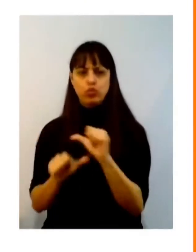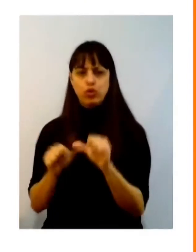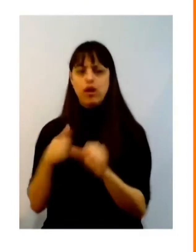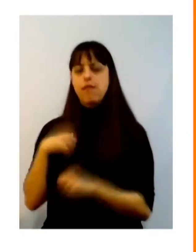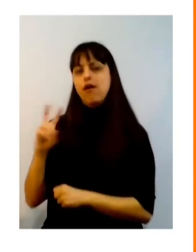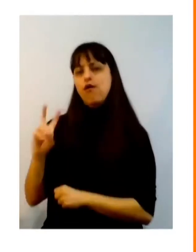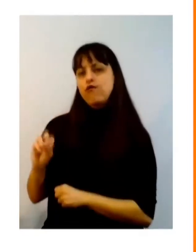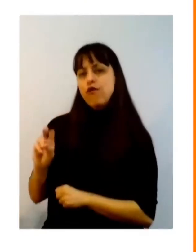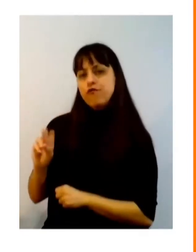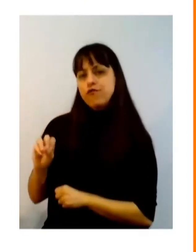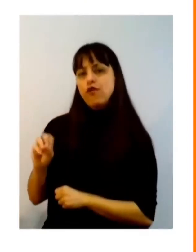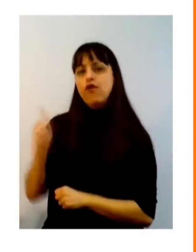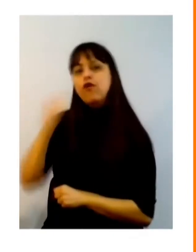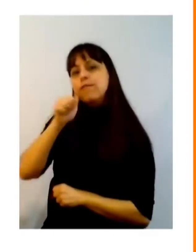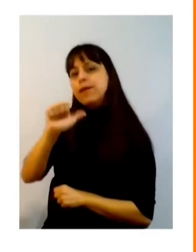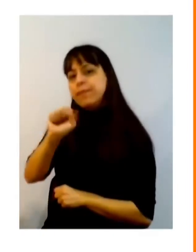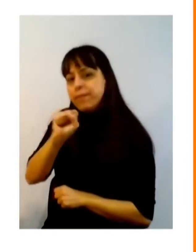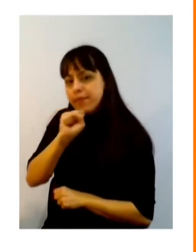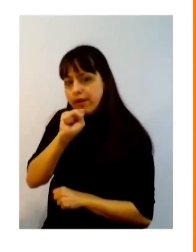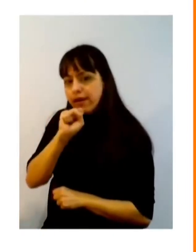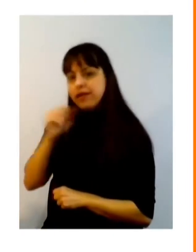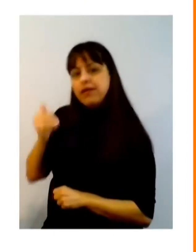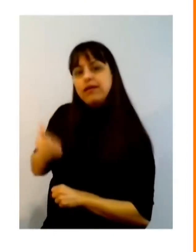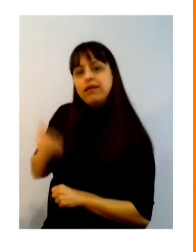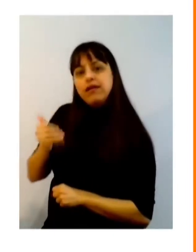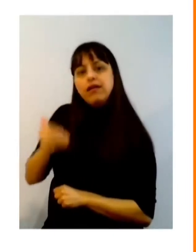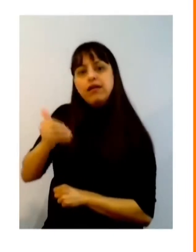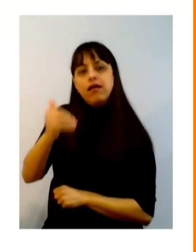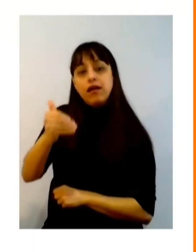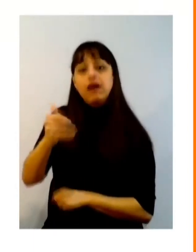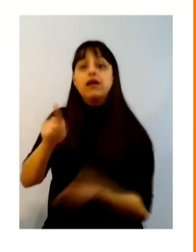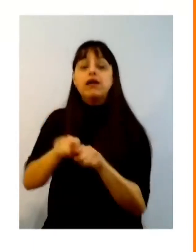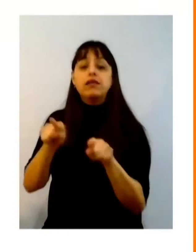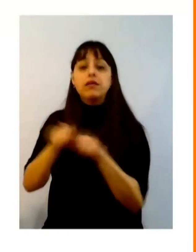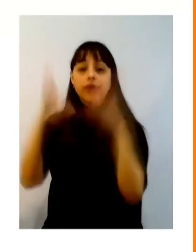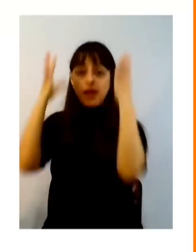mãe do processo de transição capilar delas